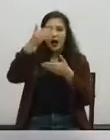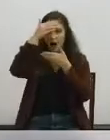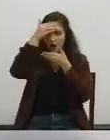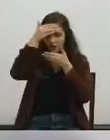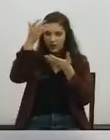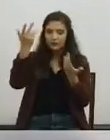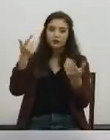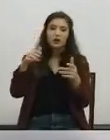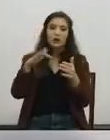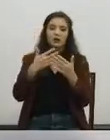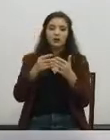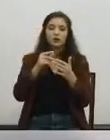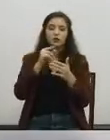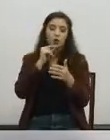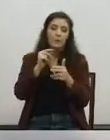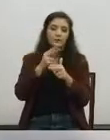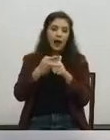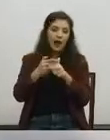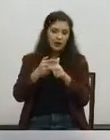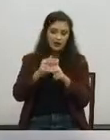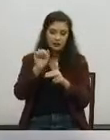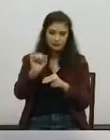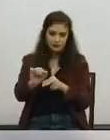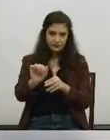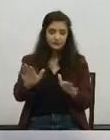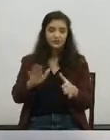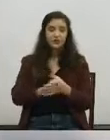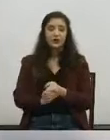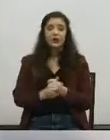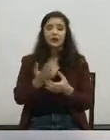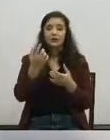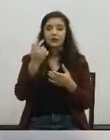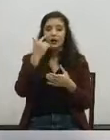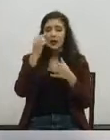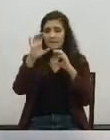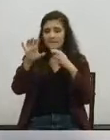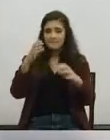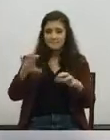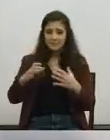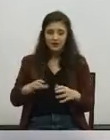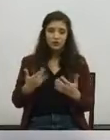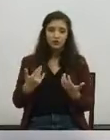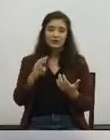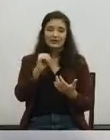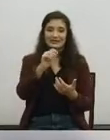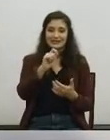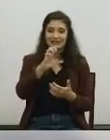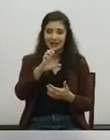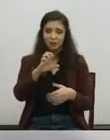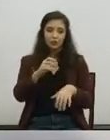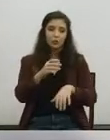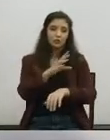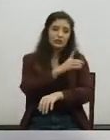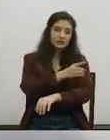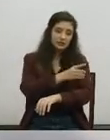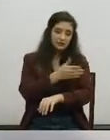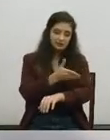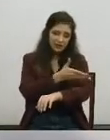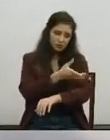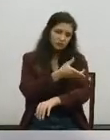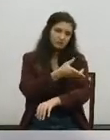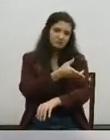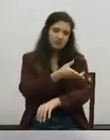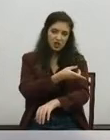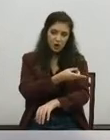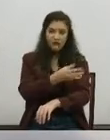moçárabes, chamaram de Alcântara. Aqui temos algumas imagens passadas do século XIX e do século XX do ribeiro de Alcântara,